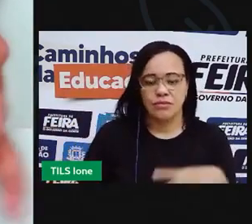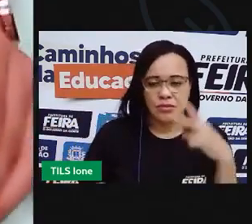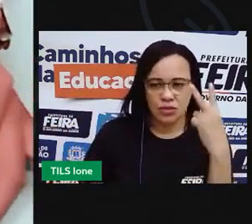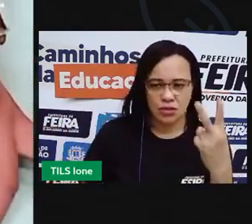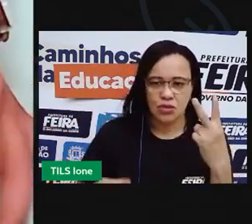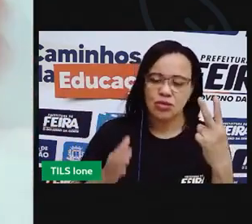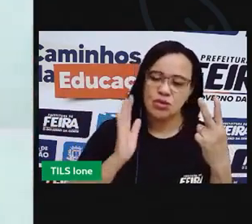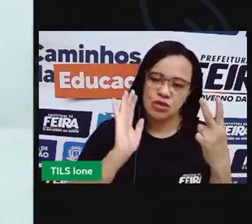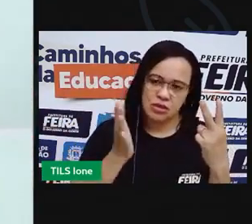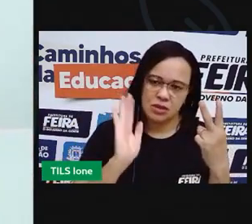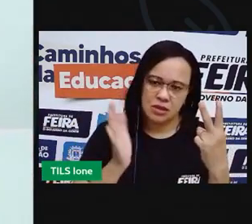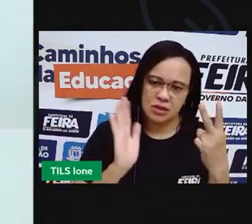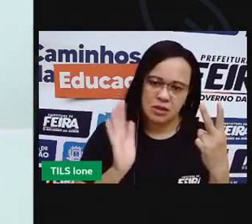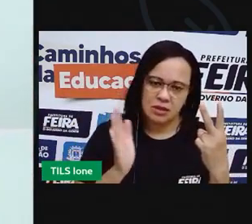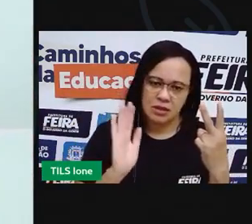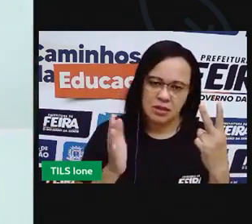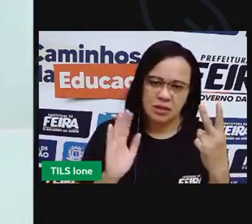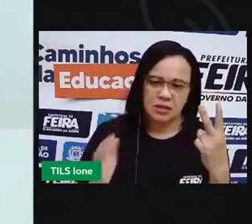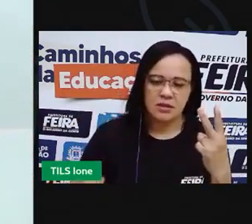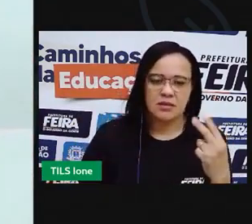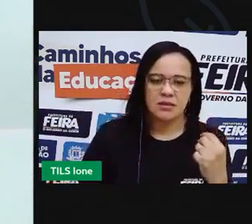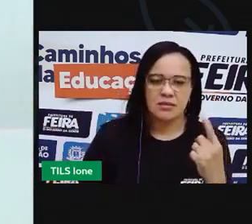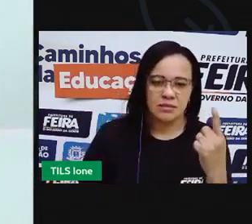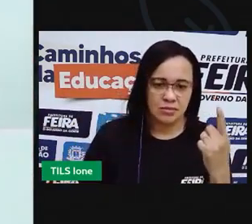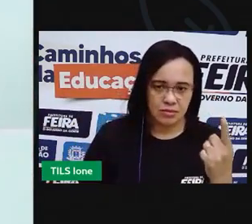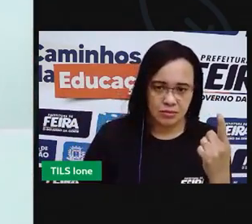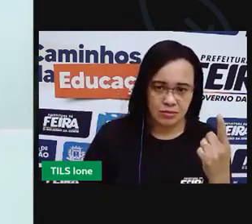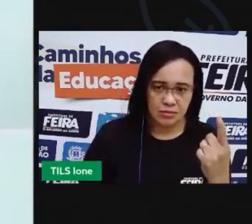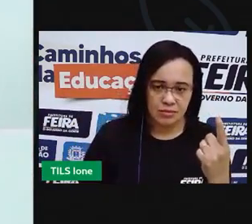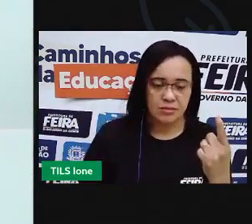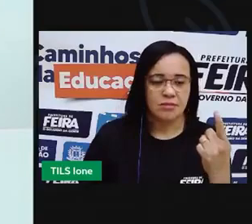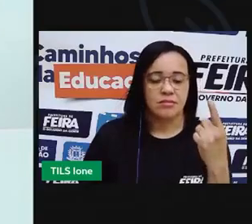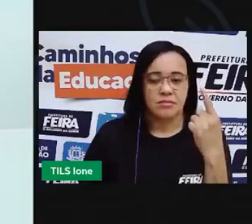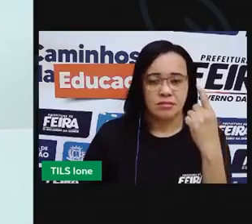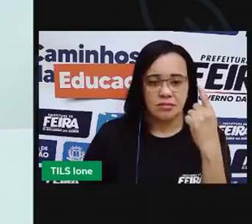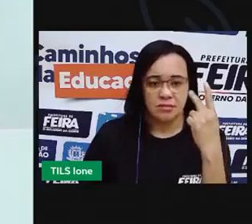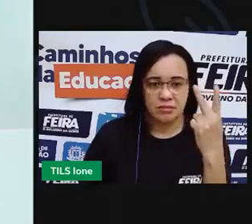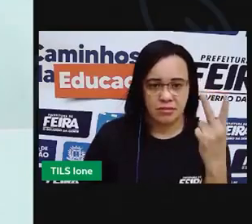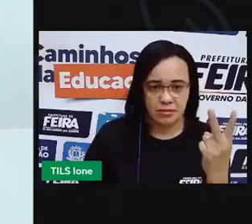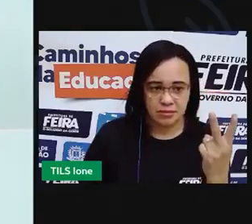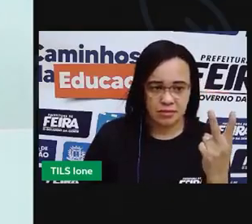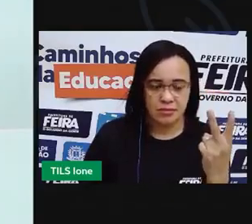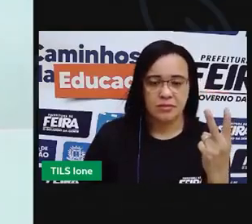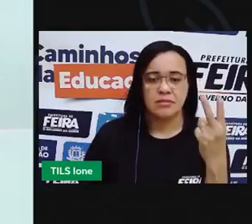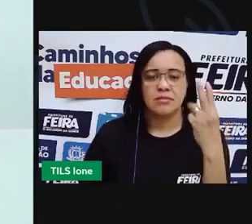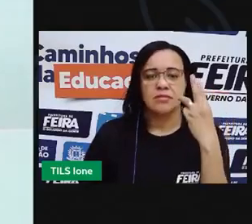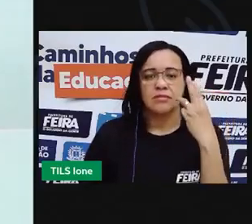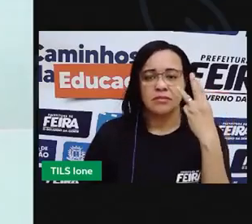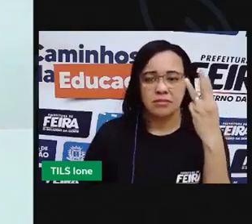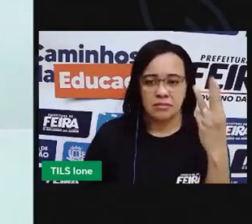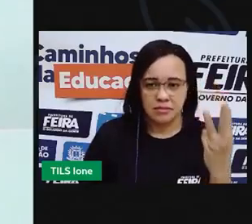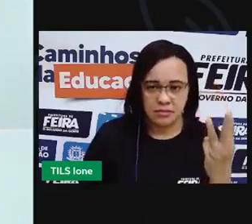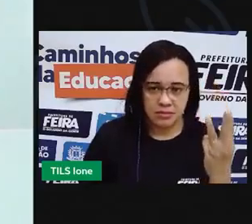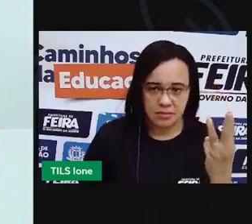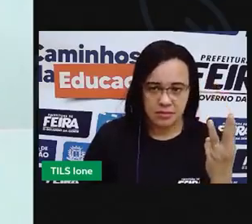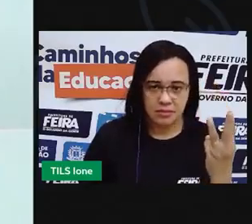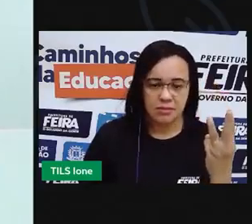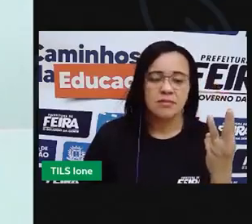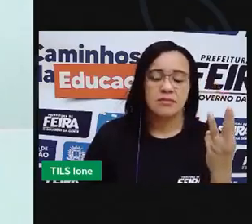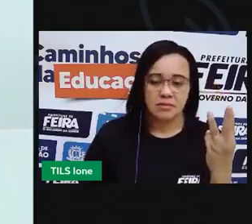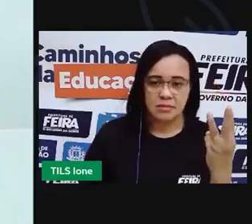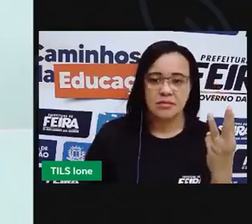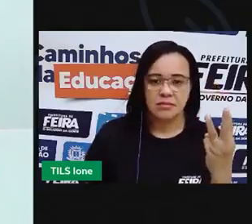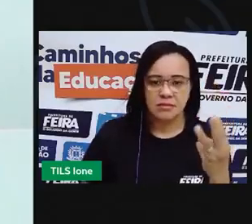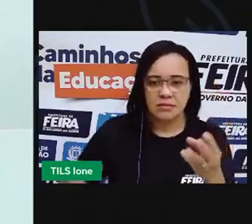copos então vou acrescentar mais um dois três